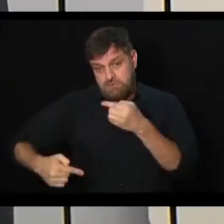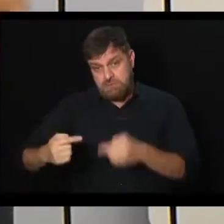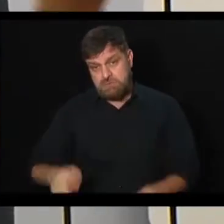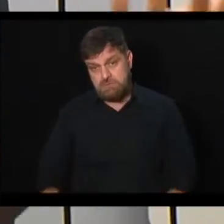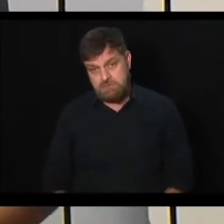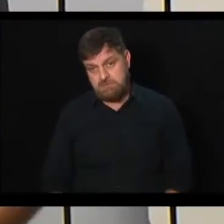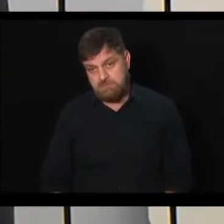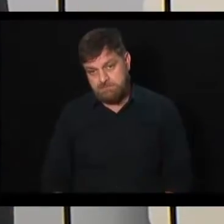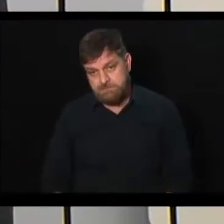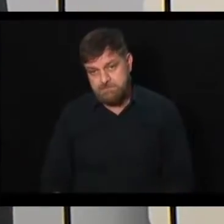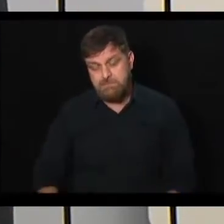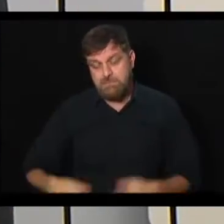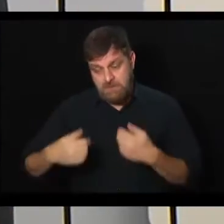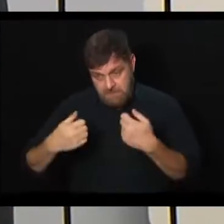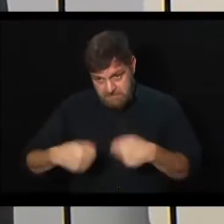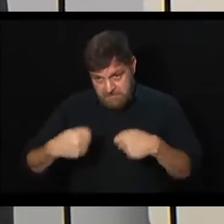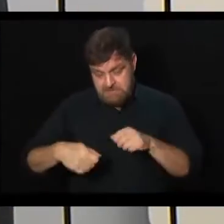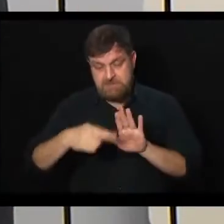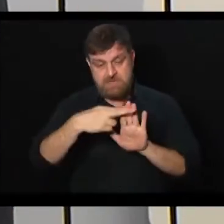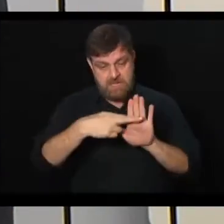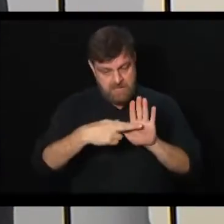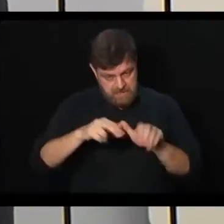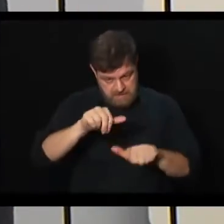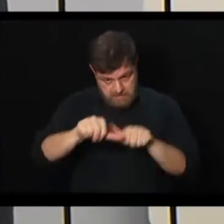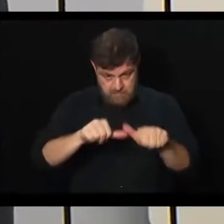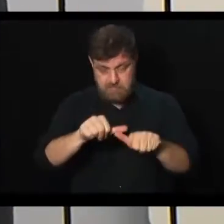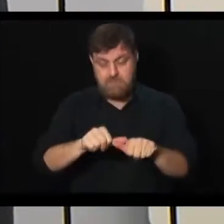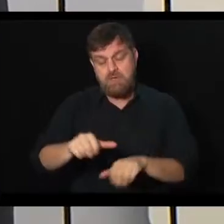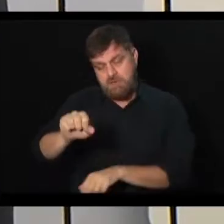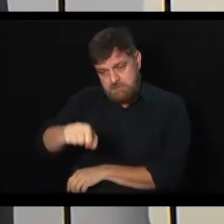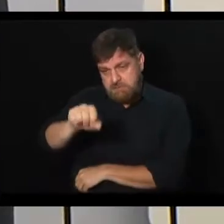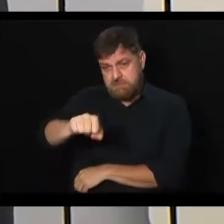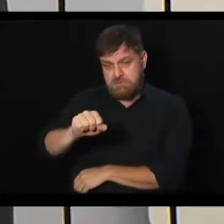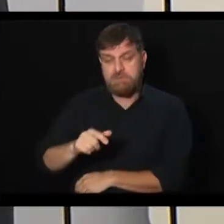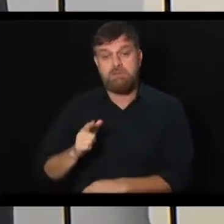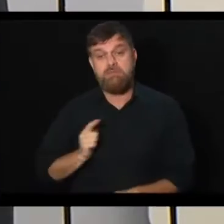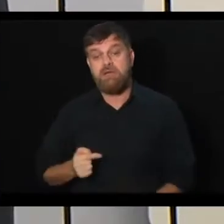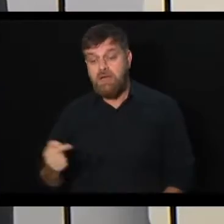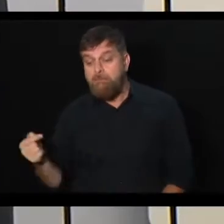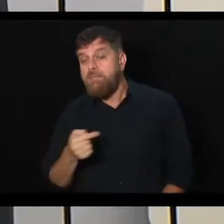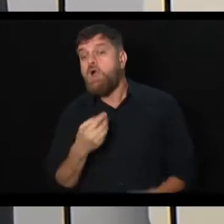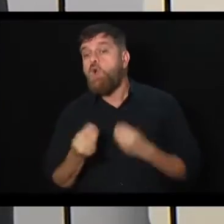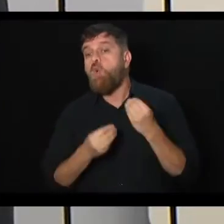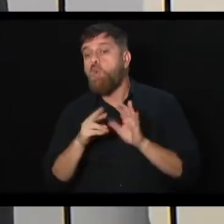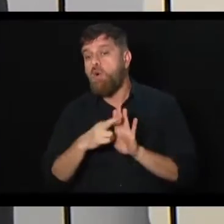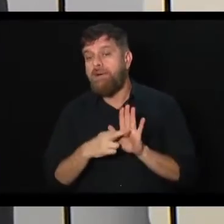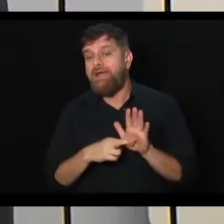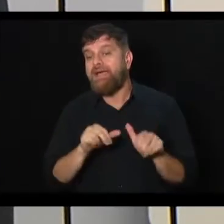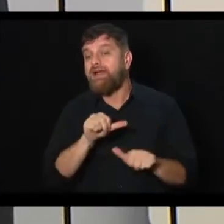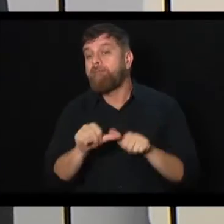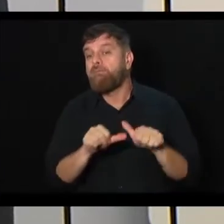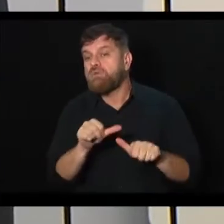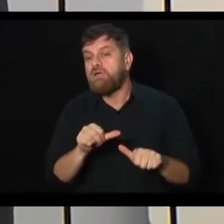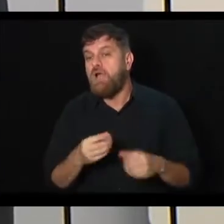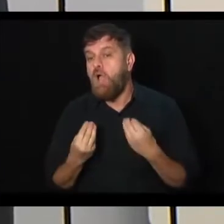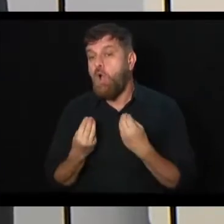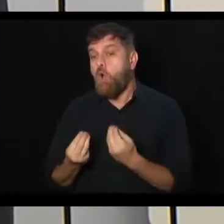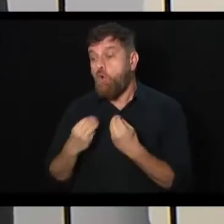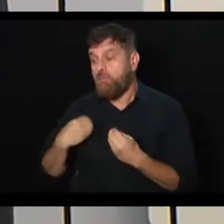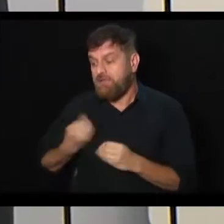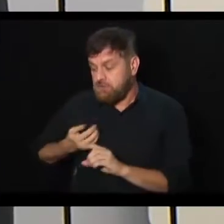É necessário reformas? Poderíamos reformar. Mas a grande questão para reformar seria o seguinte. Como que a gente